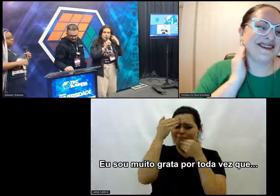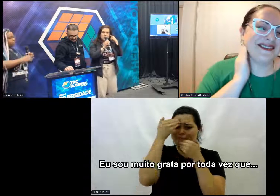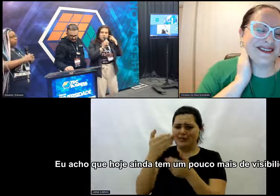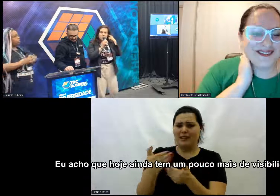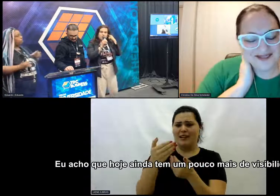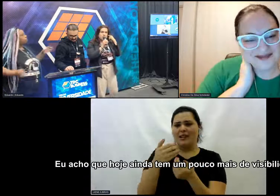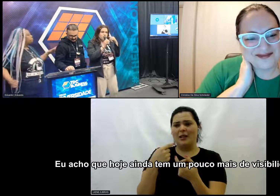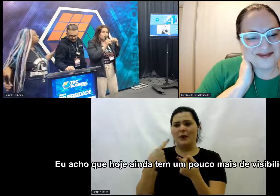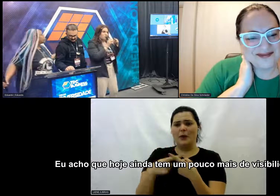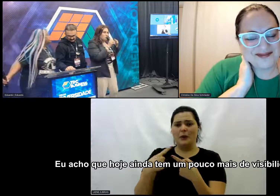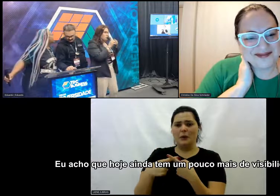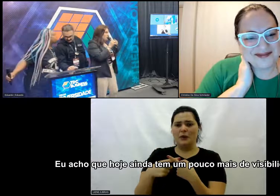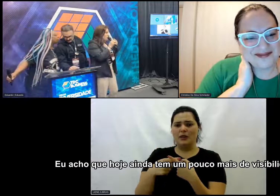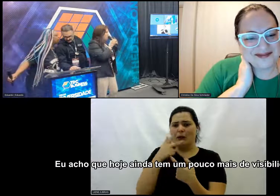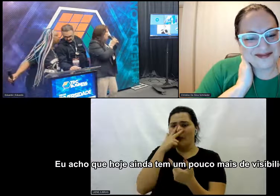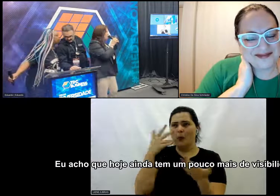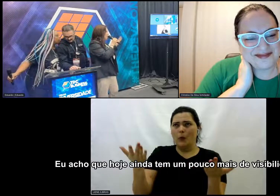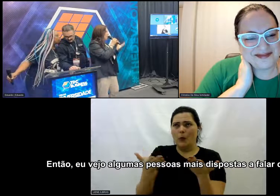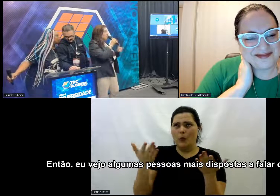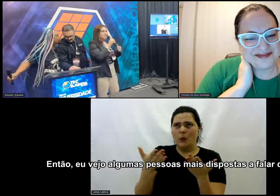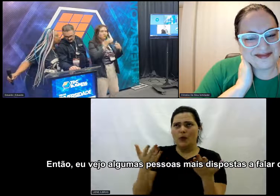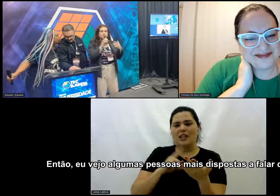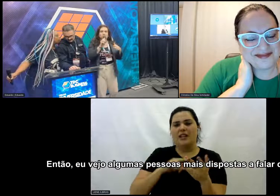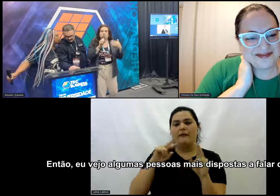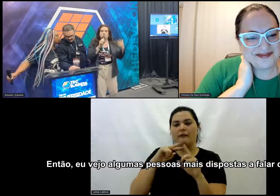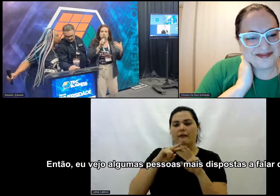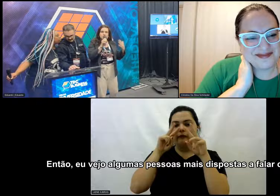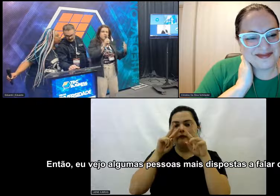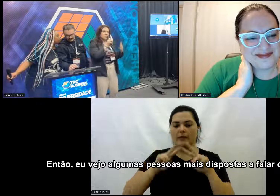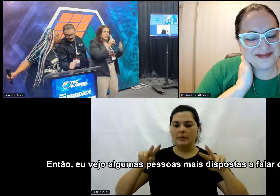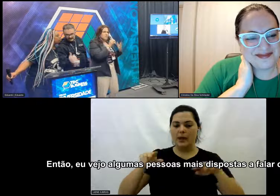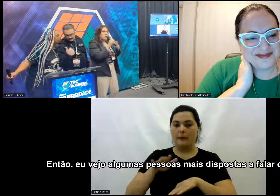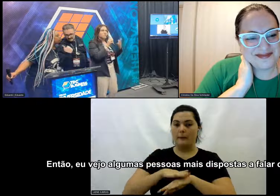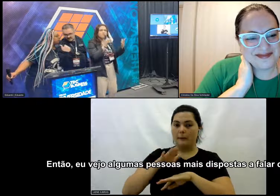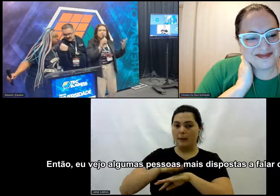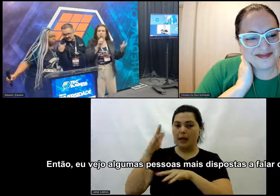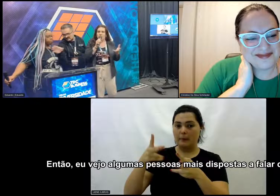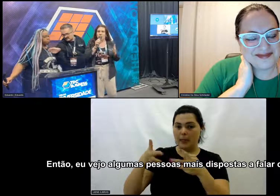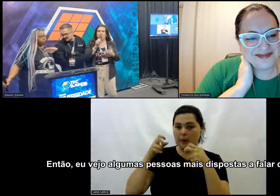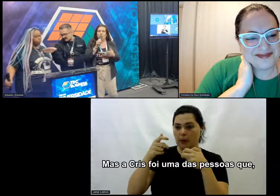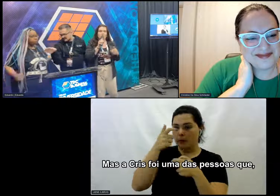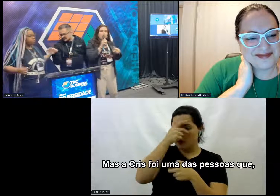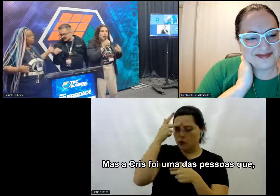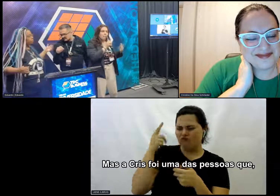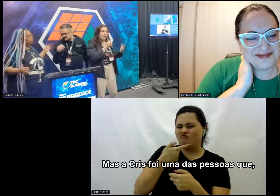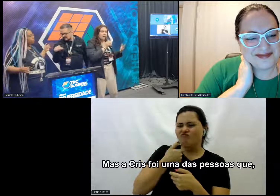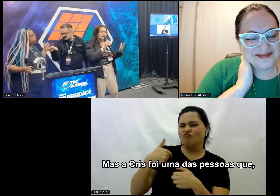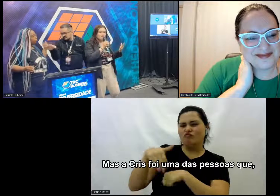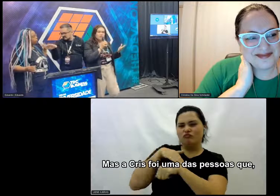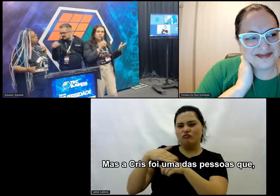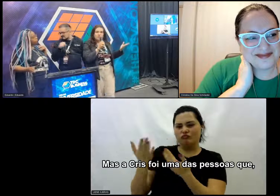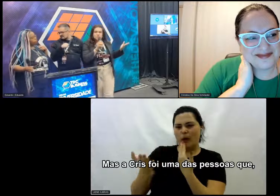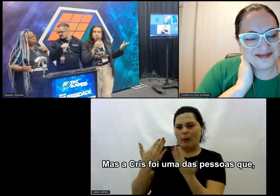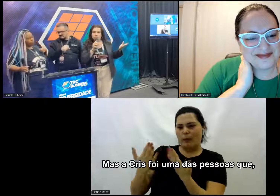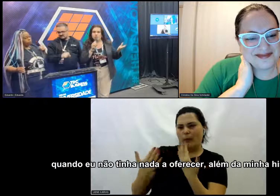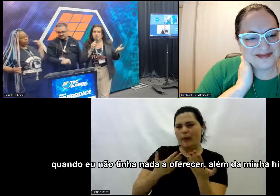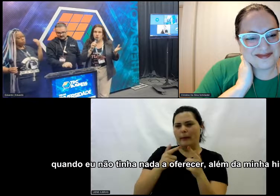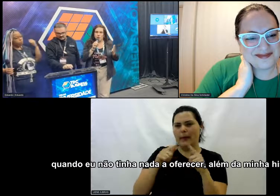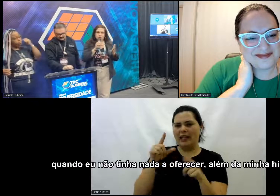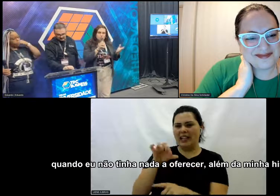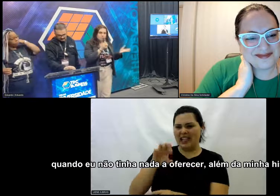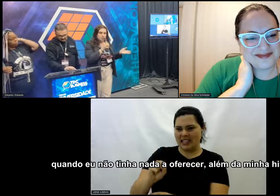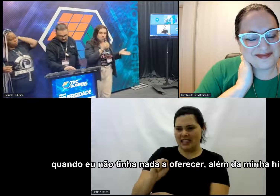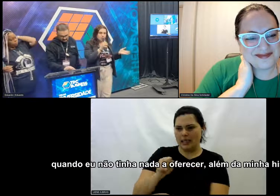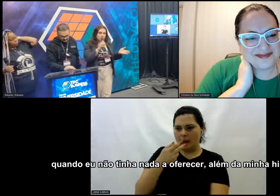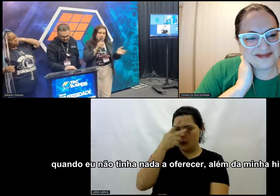eu acho Que hoje Ainda tem um pouco Mais de visibilidade Então eu vejo Algumas pessoas Mais dispostas A falar comigo Mas a Cris Foi uma das pessoas Que